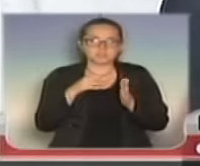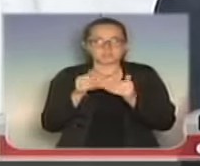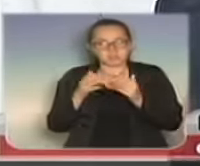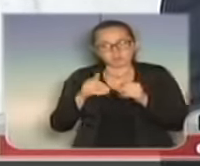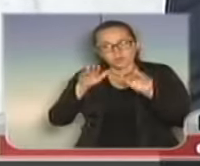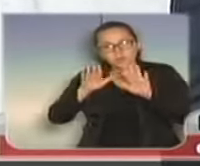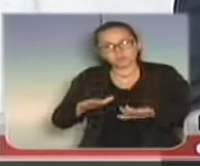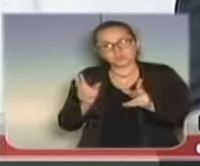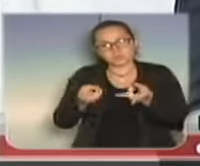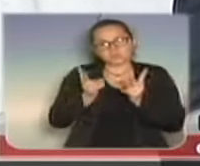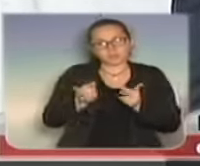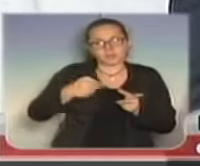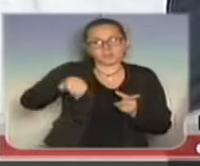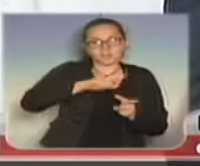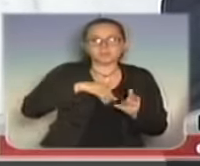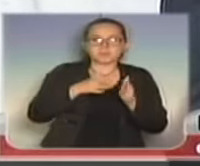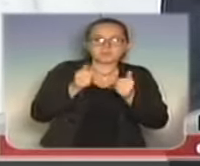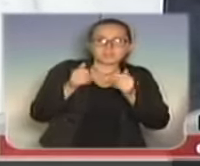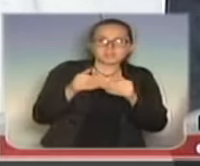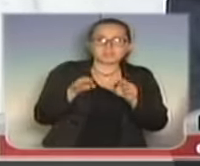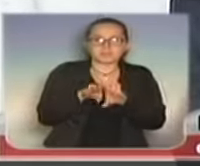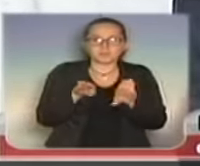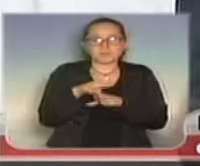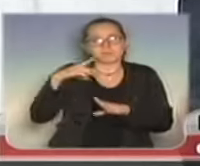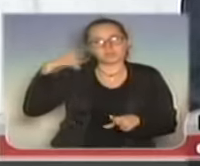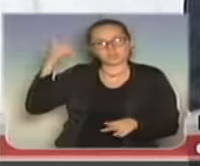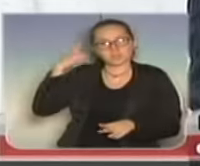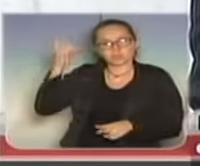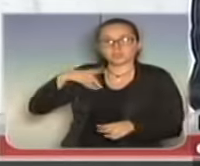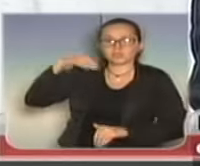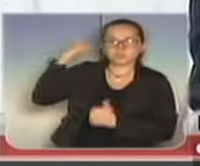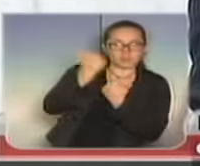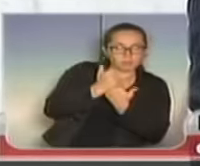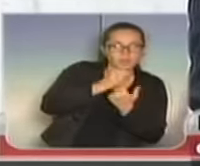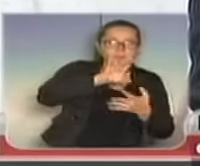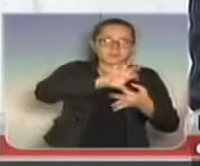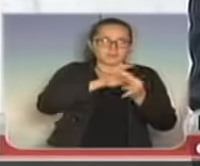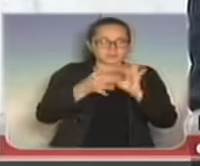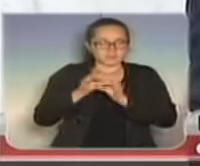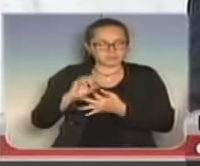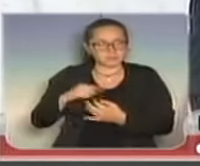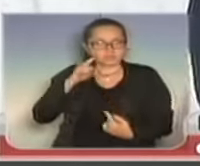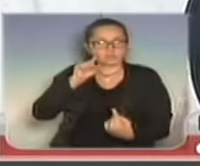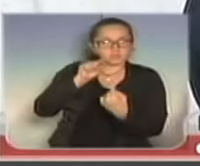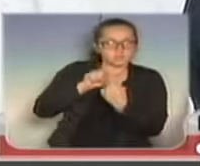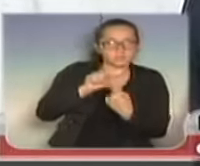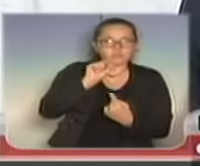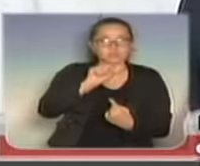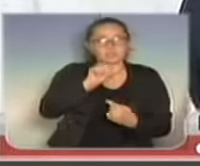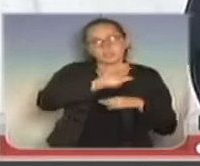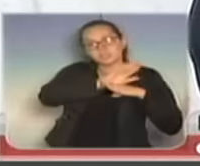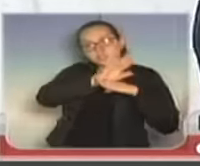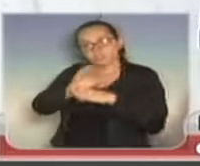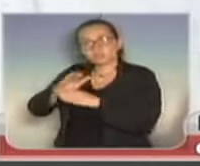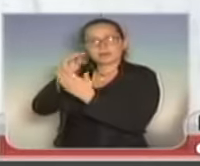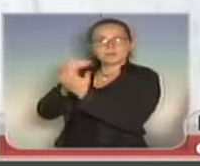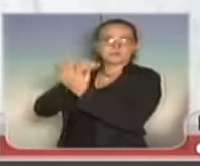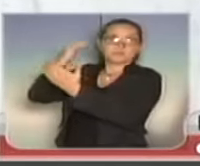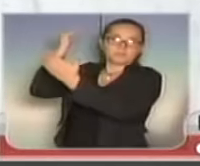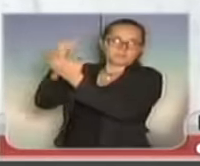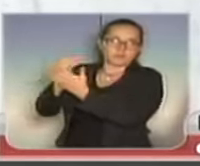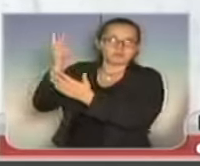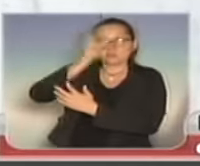seja mantida e vamos pedir para que os deputados nos apoiem nessas emendas, no sentido de favorecer cada vez mais que